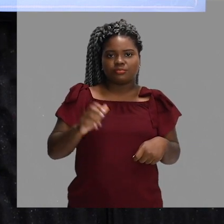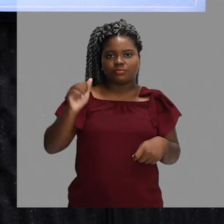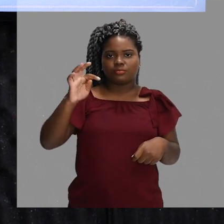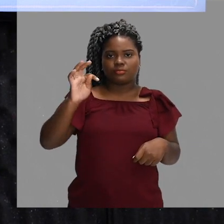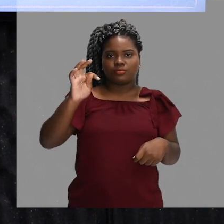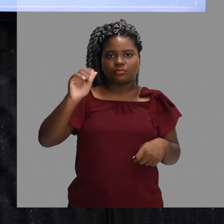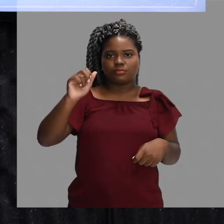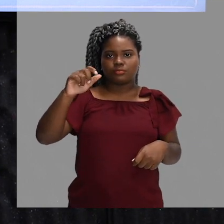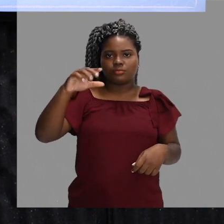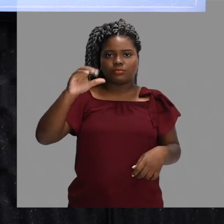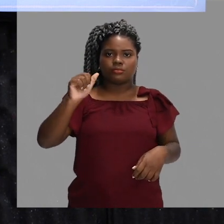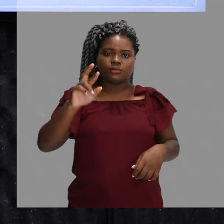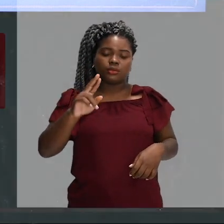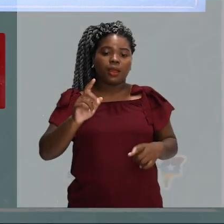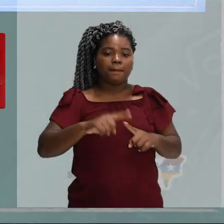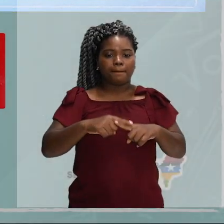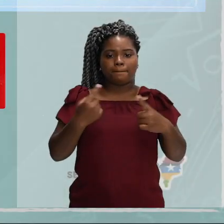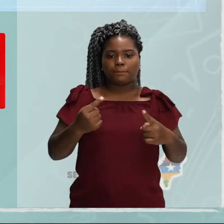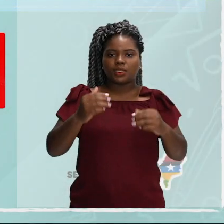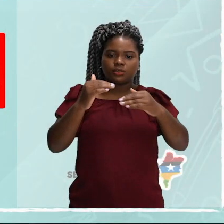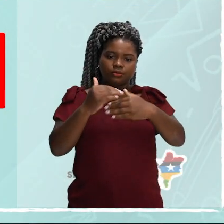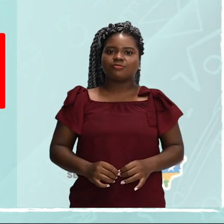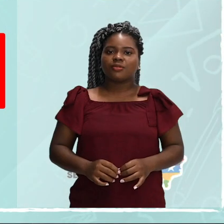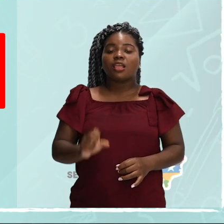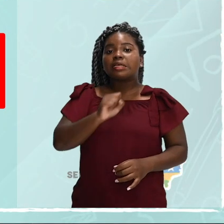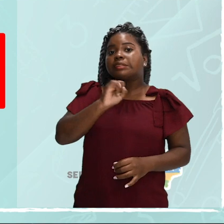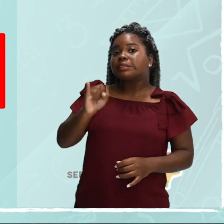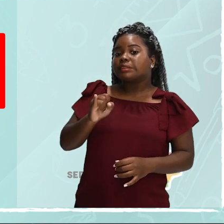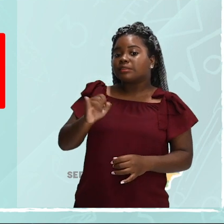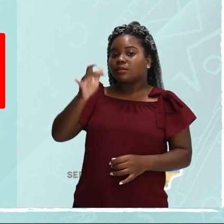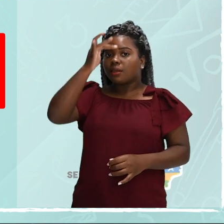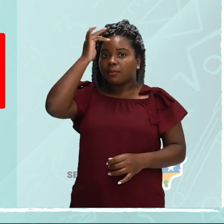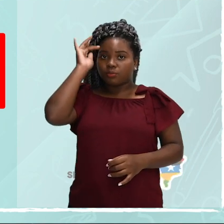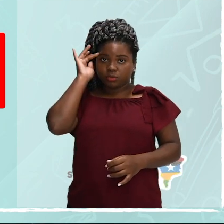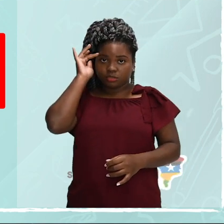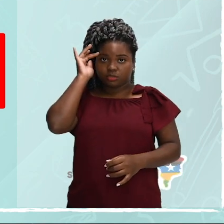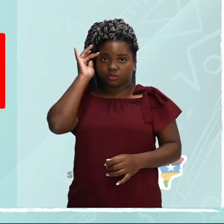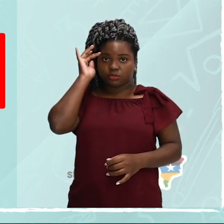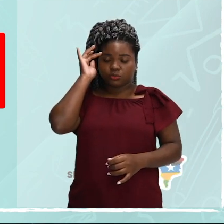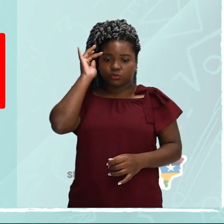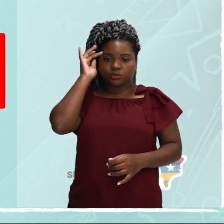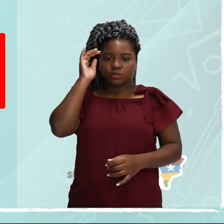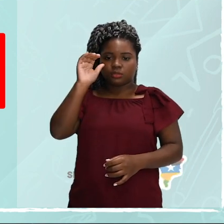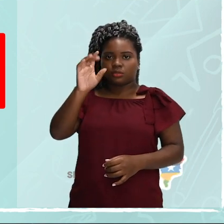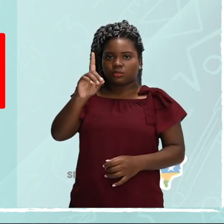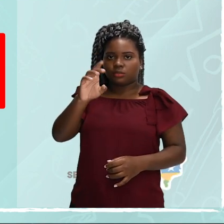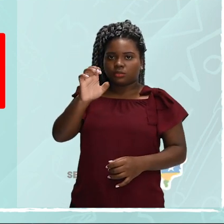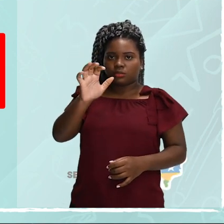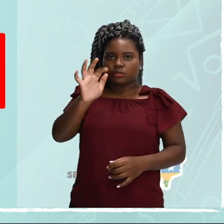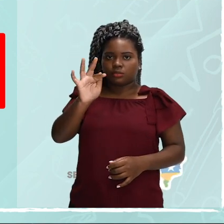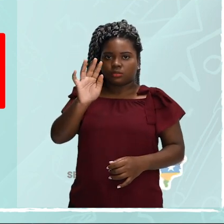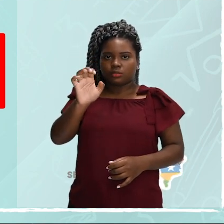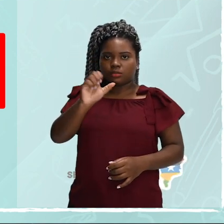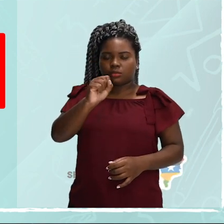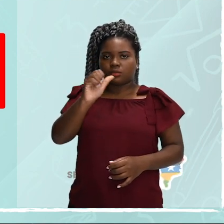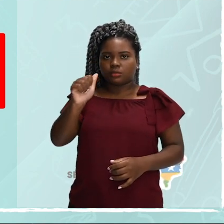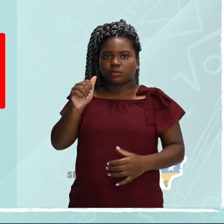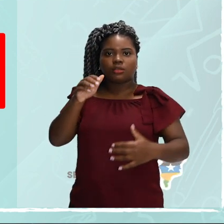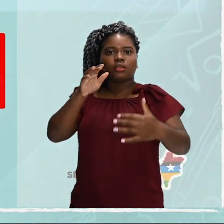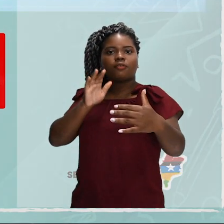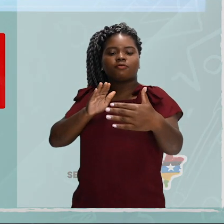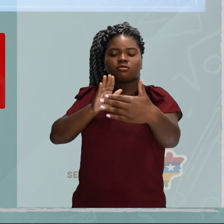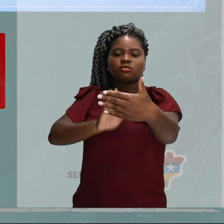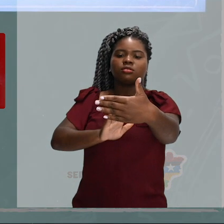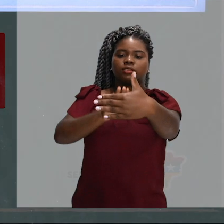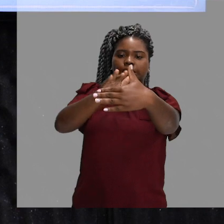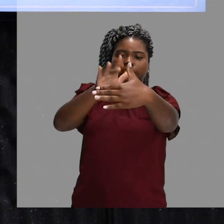podem invadir a linha de ataque. Se esse atleta que está posicionado na zona de defesa, ao saltar, tocar a linha de